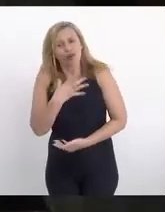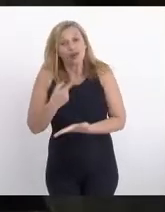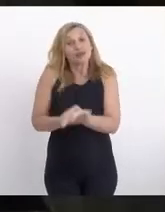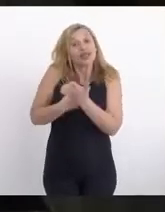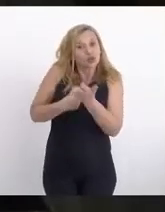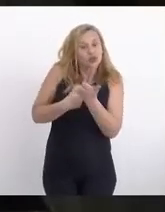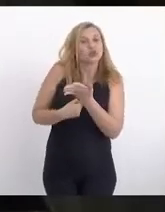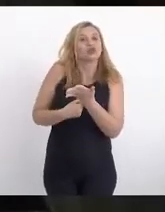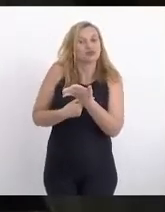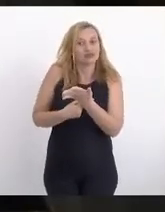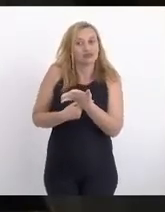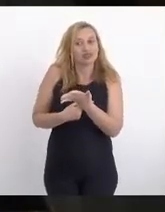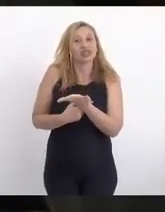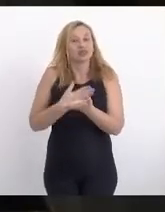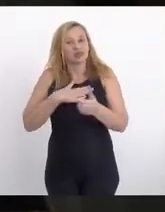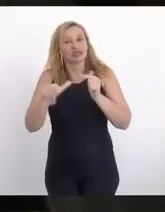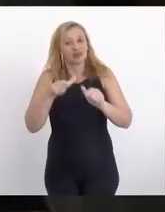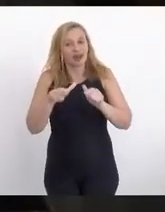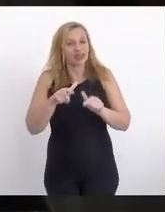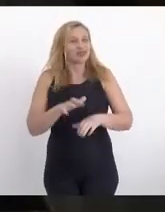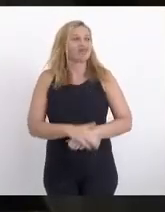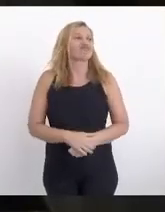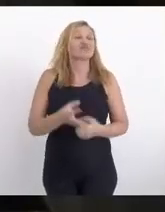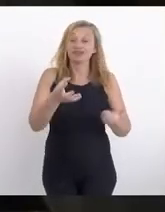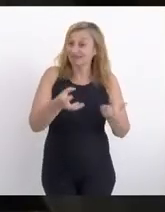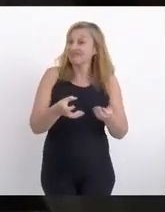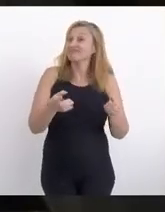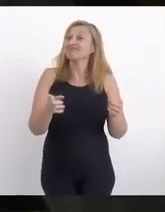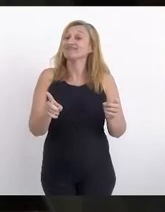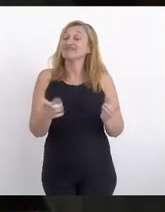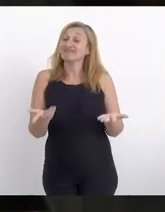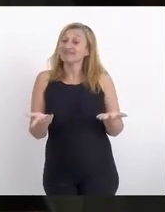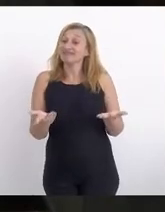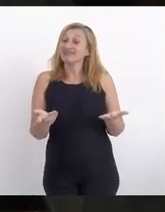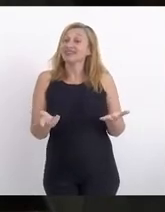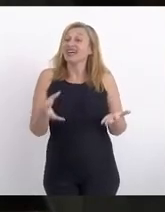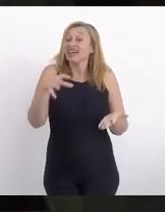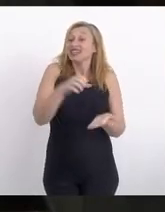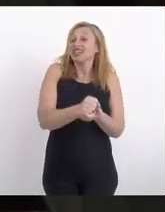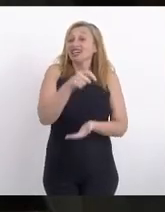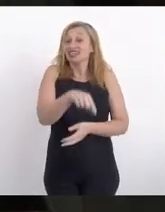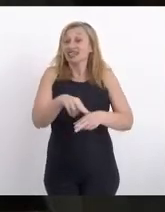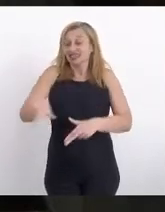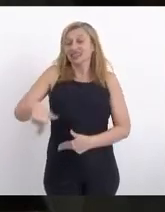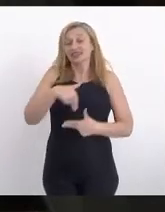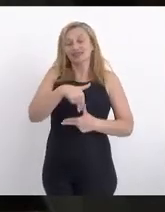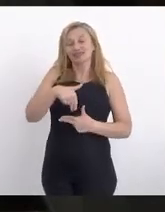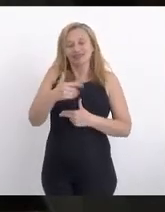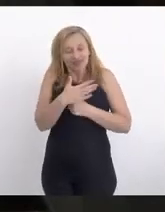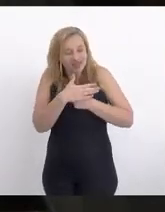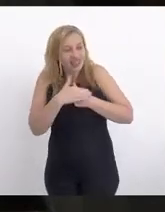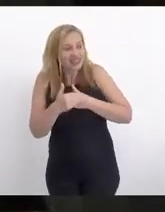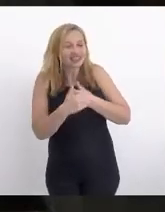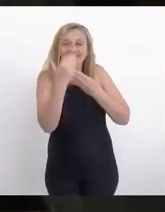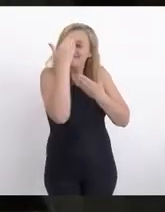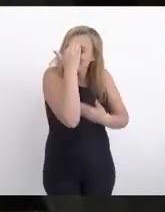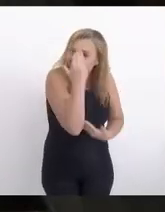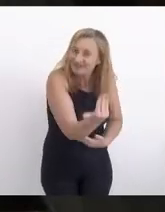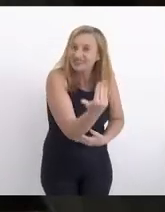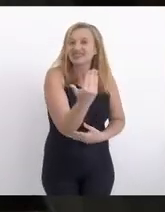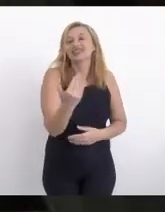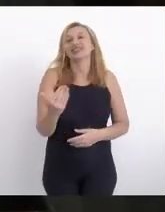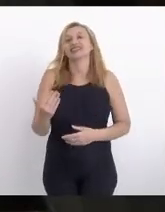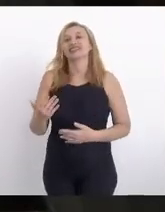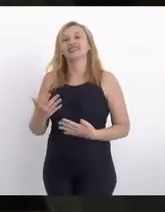ajudam muito no exercício do mandato. Eu quero, portanto, deixar registrado aqui na tribuna o meu afeto, minha gratidão e,